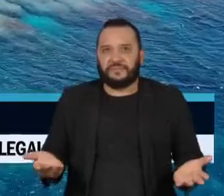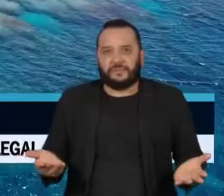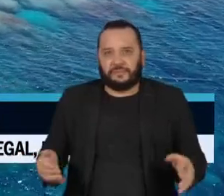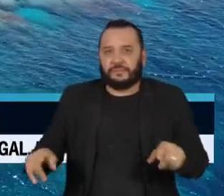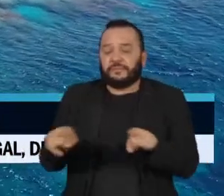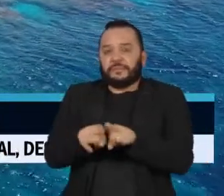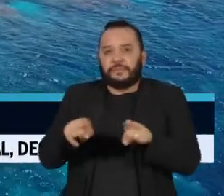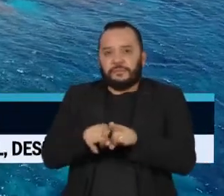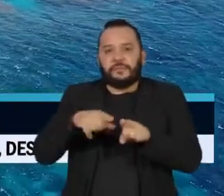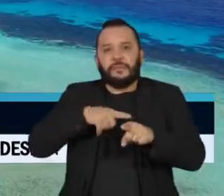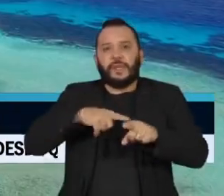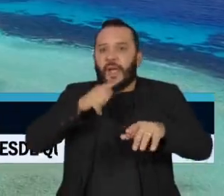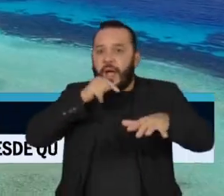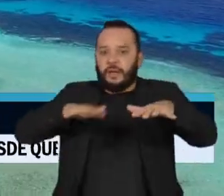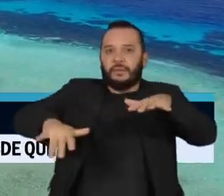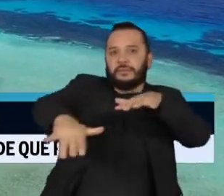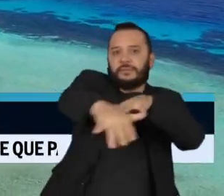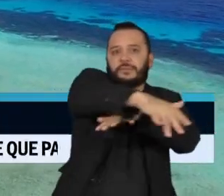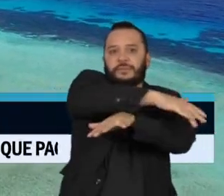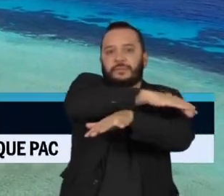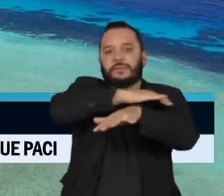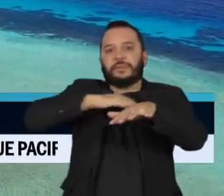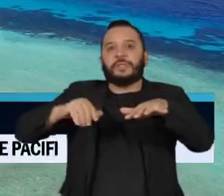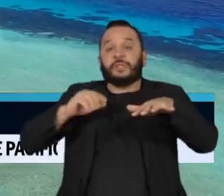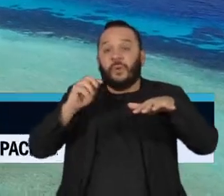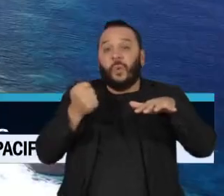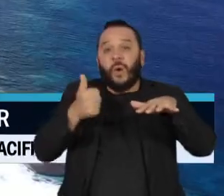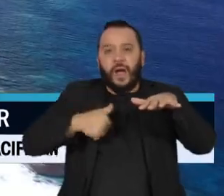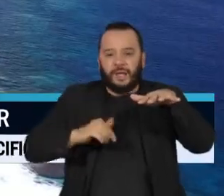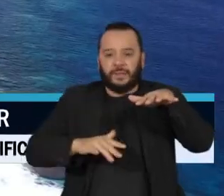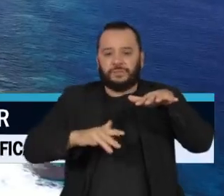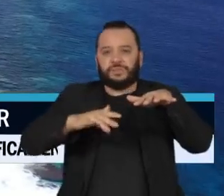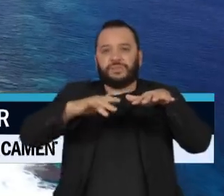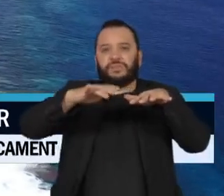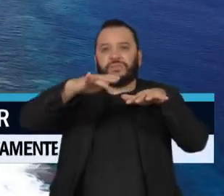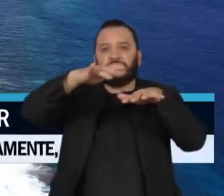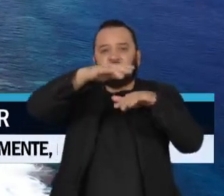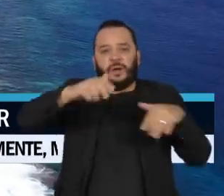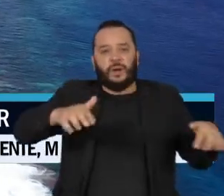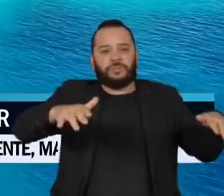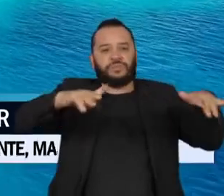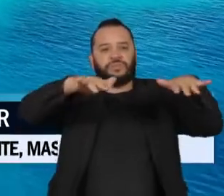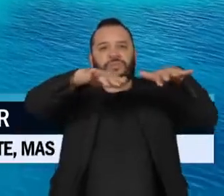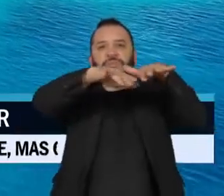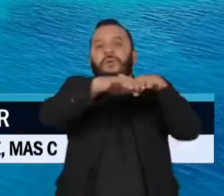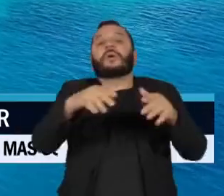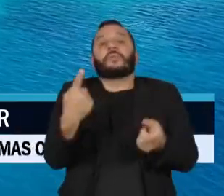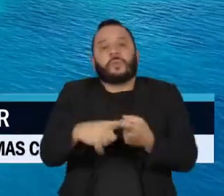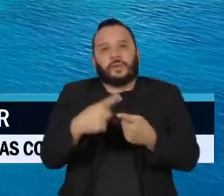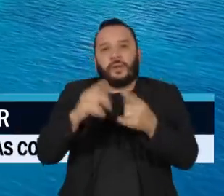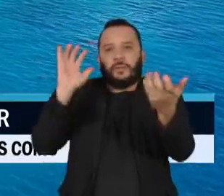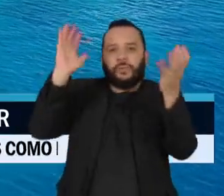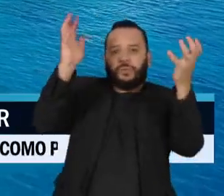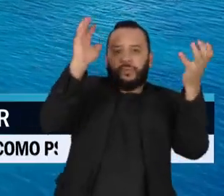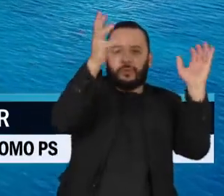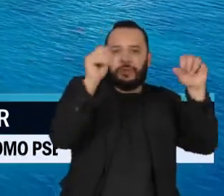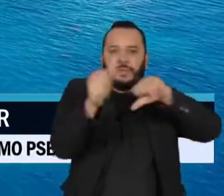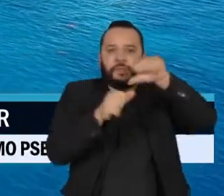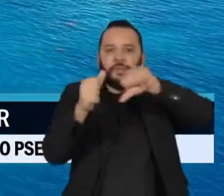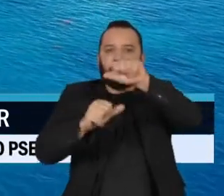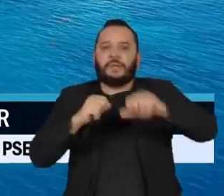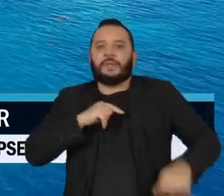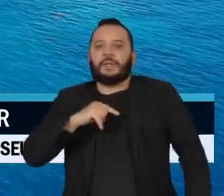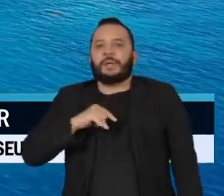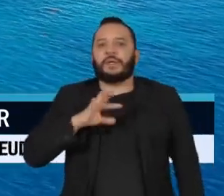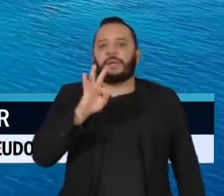Arquipélagos no Oceano Pacífico correm o risco de desaparecer por causa das mudanças climáticas. Tuvalo, por exemplo, formado